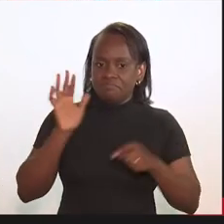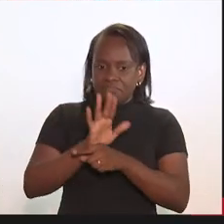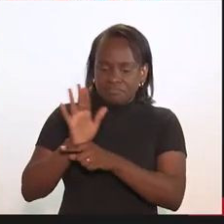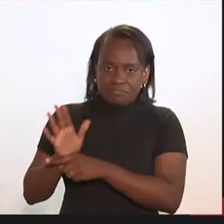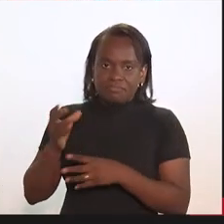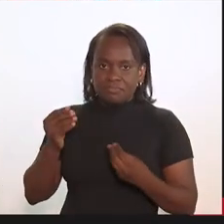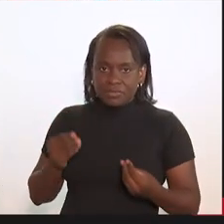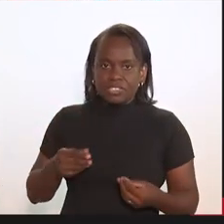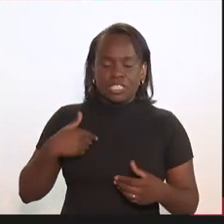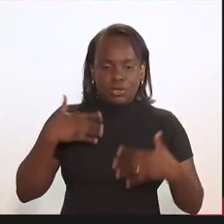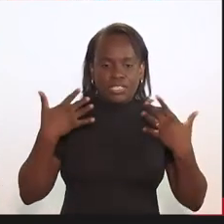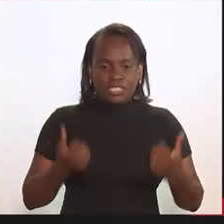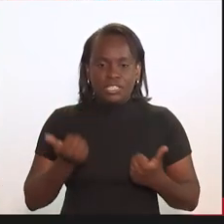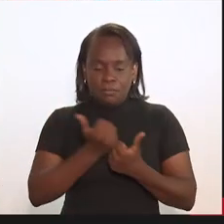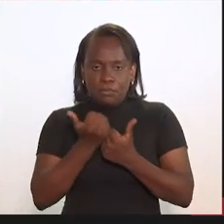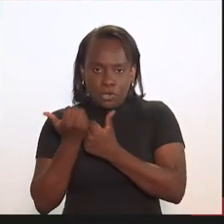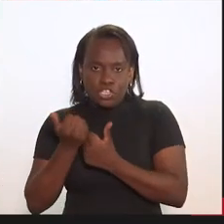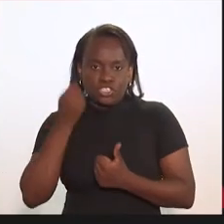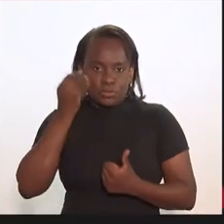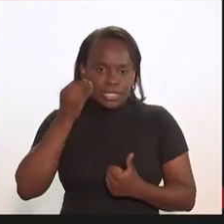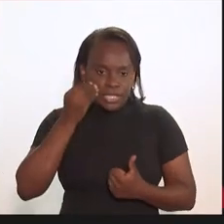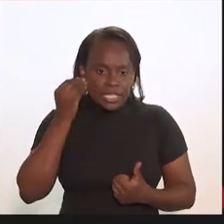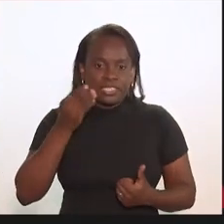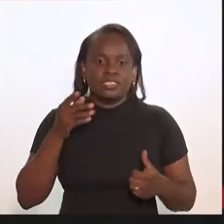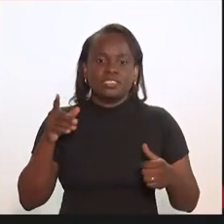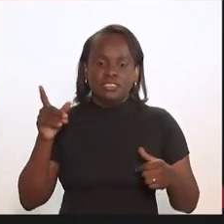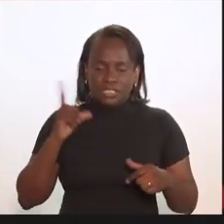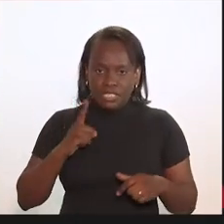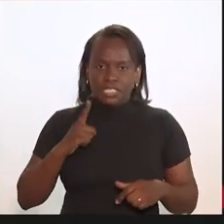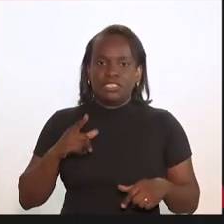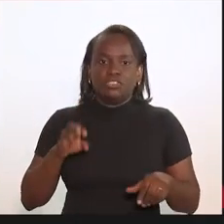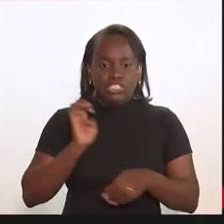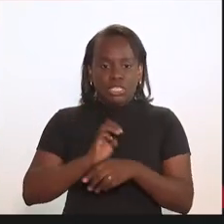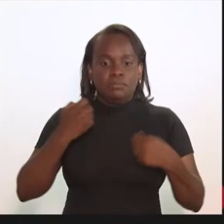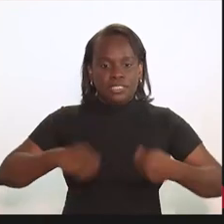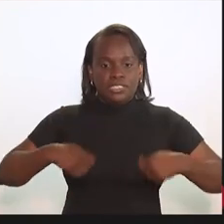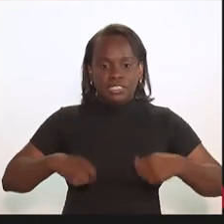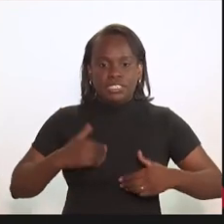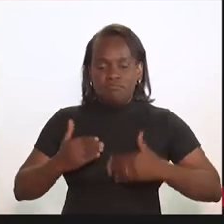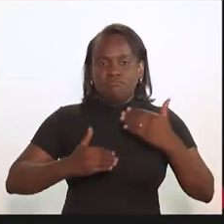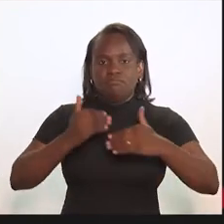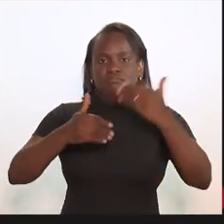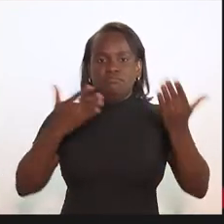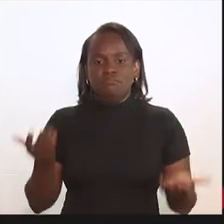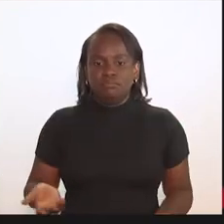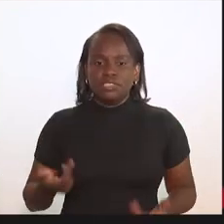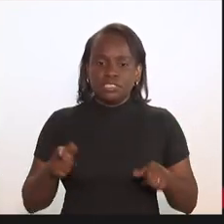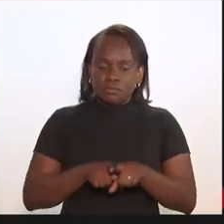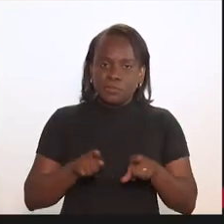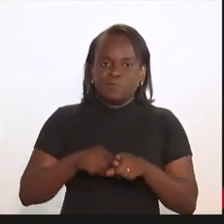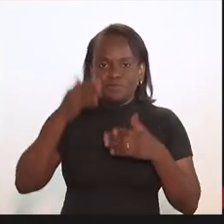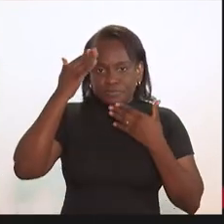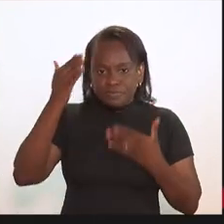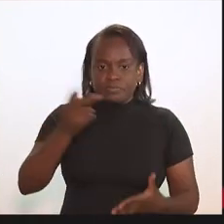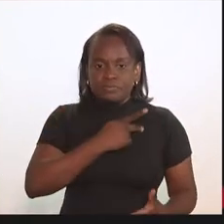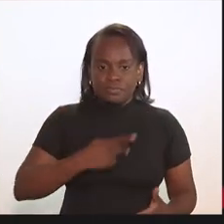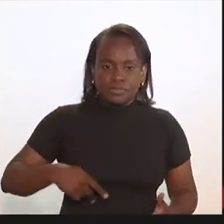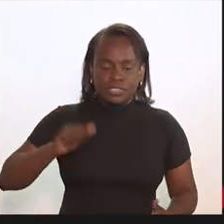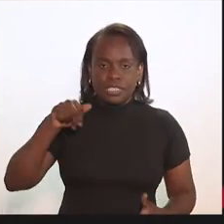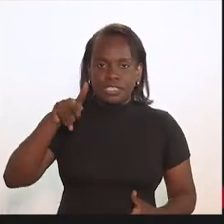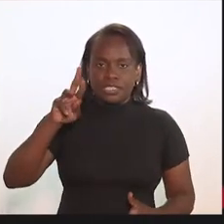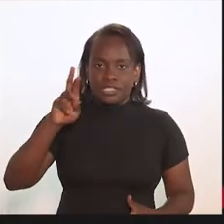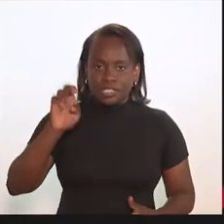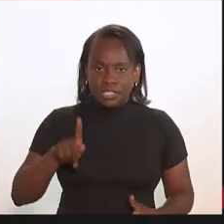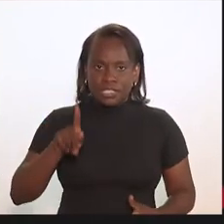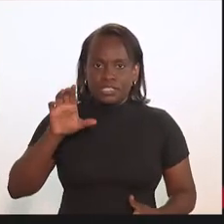muito. Conta com o meu apoio, conta com a nossa experiência da ponta. O estado precisa disso, de avançar. E agradecer ao nosso presidente